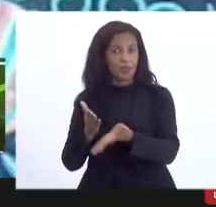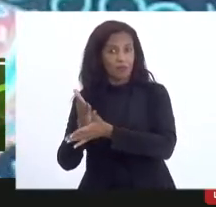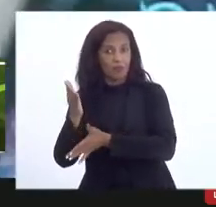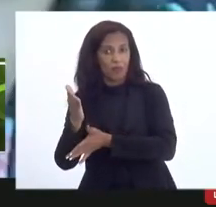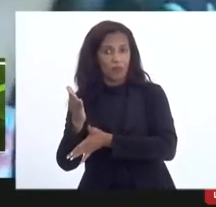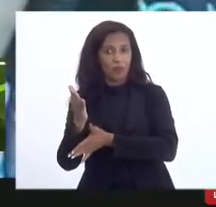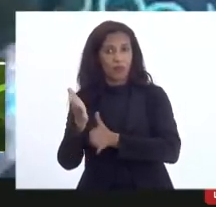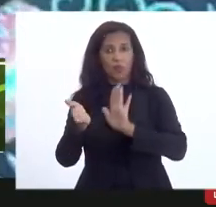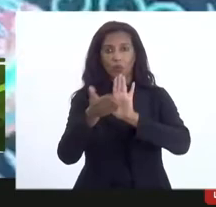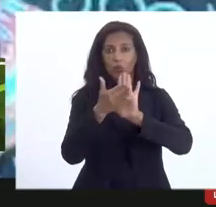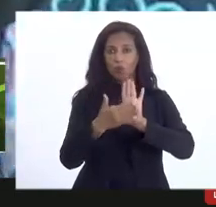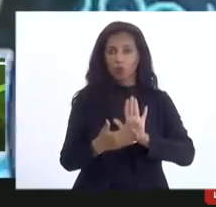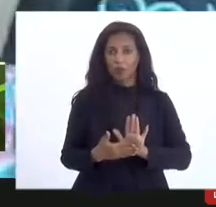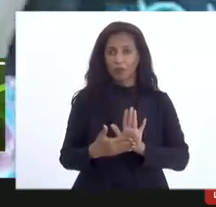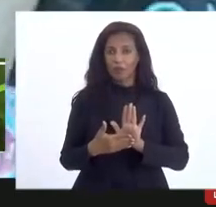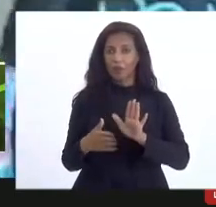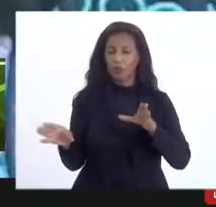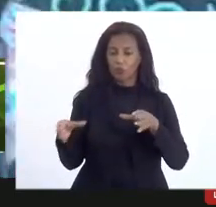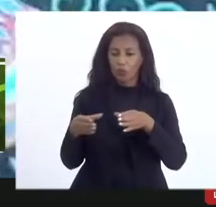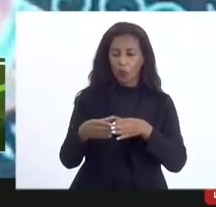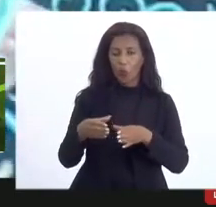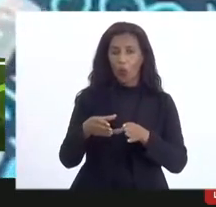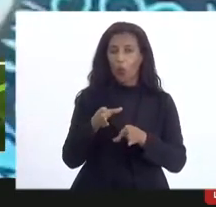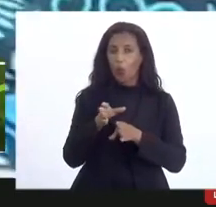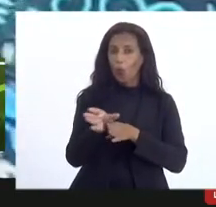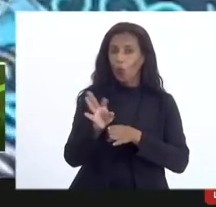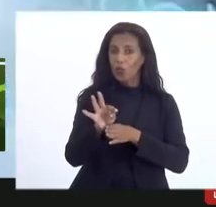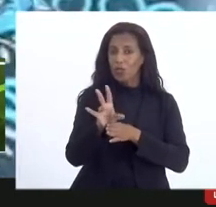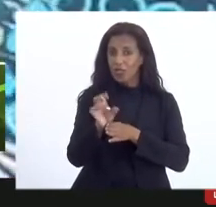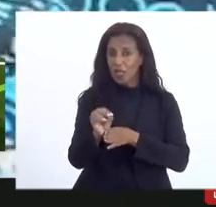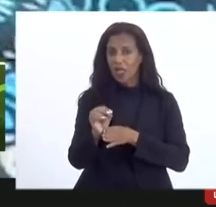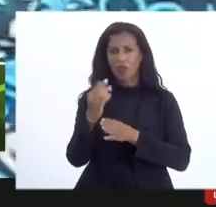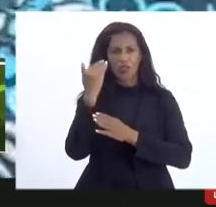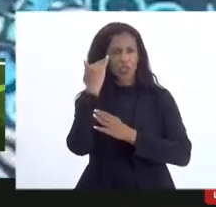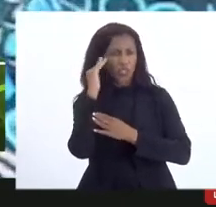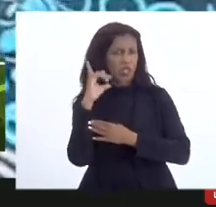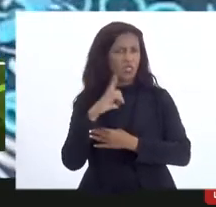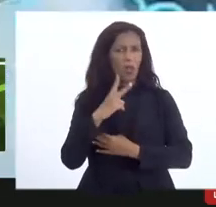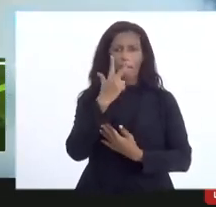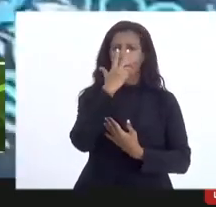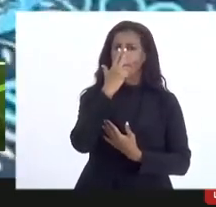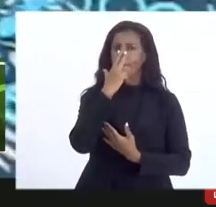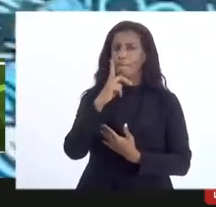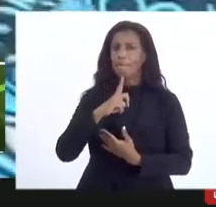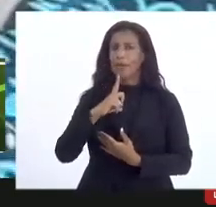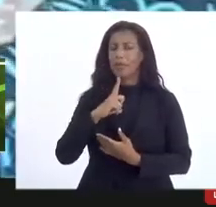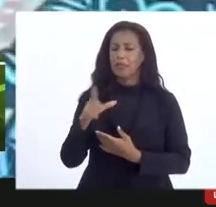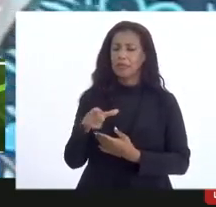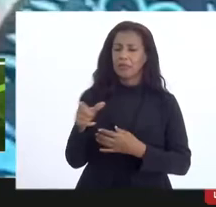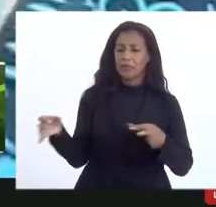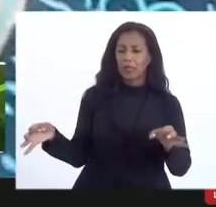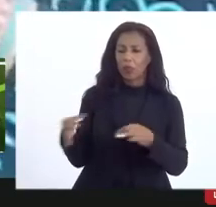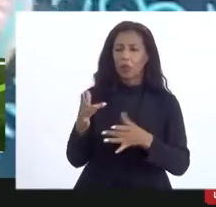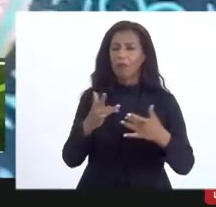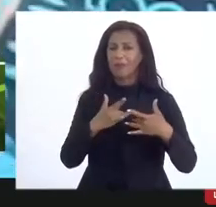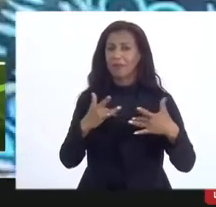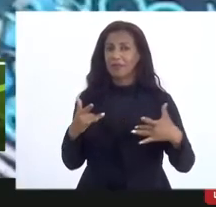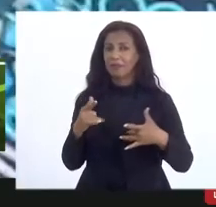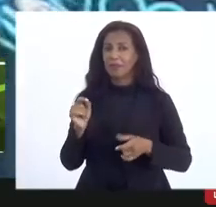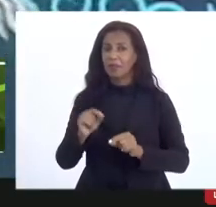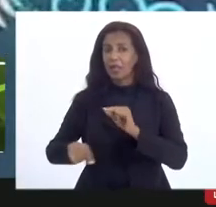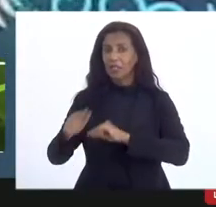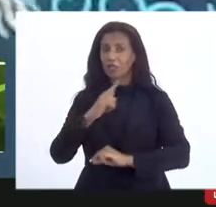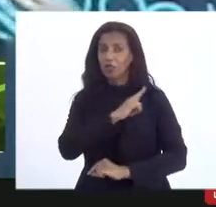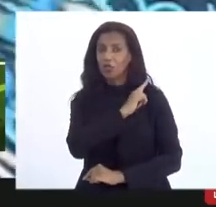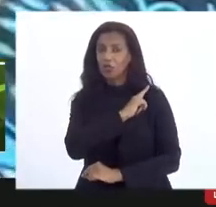nos mandar do atual Conselho que a gente entende que tem uma configuração que nos parece ter uma escuta e uma sensibilidade em relação aos